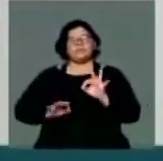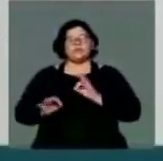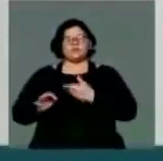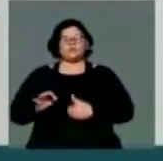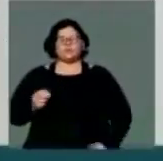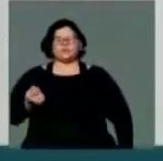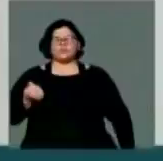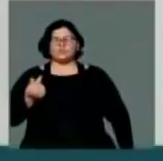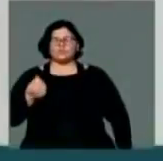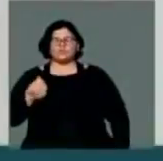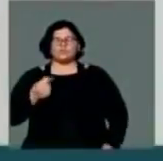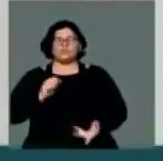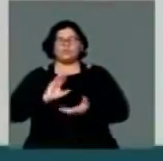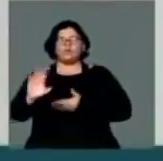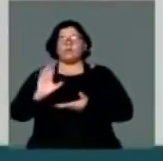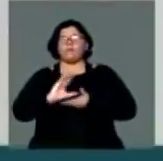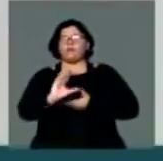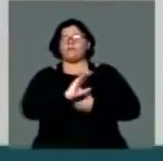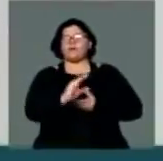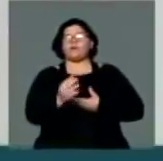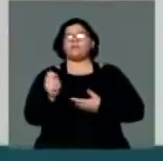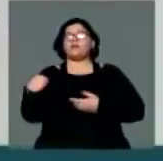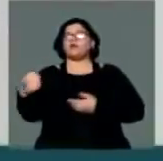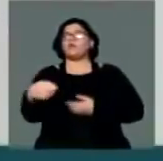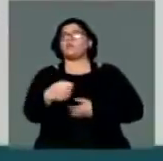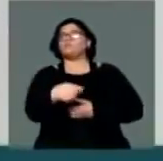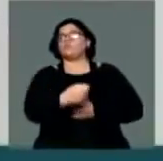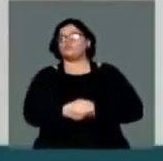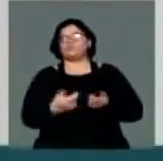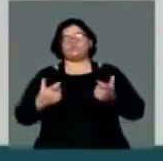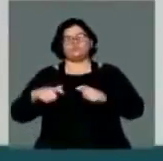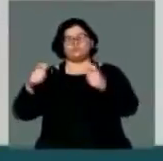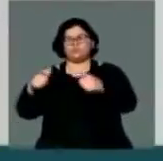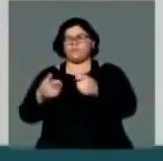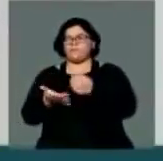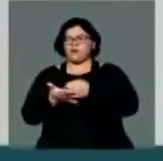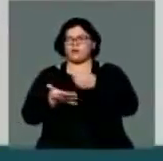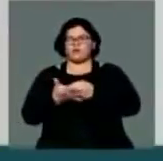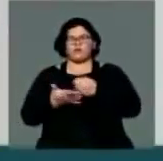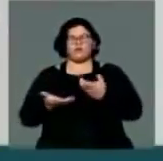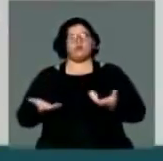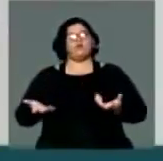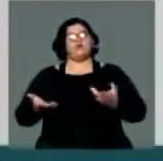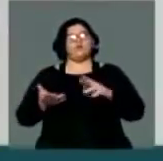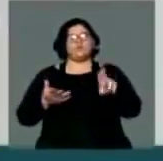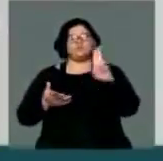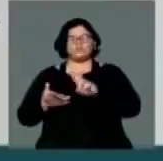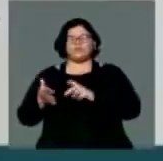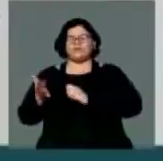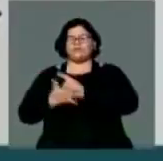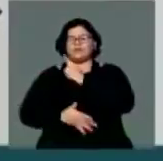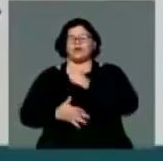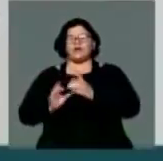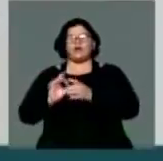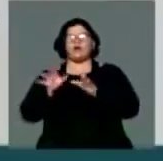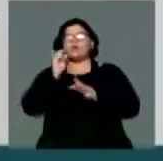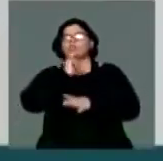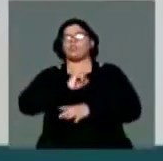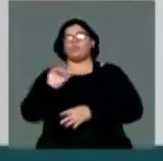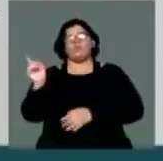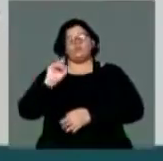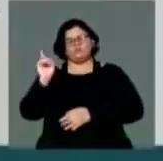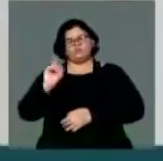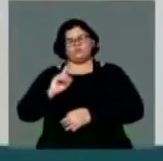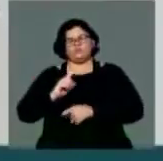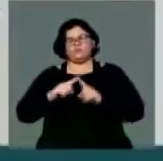Precisamos modernizar as leis trabalhistas, se isso significa atualização das leis, sem diminuir o direito adquirido do trabalhador.